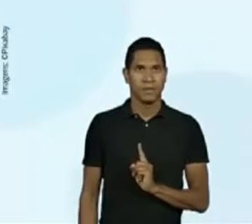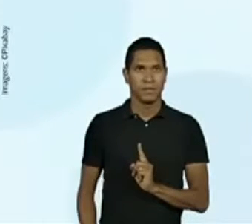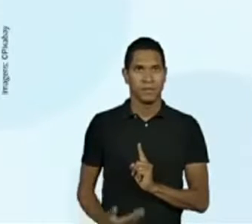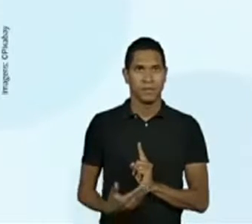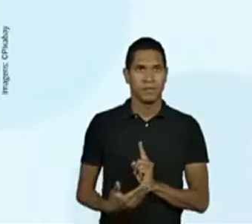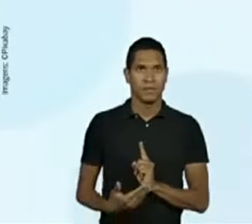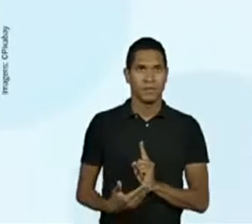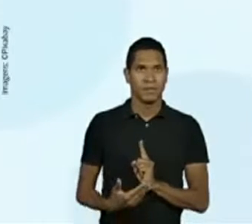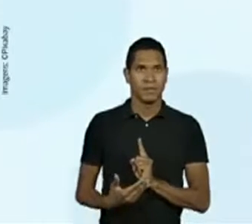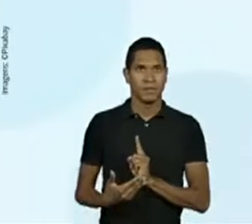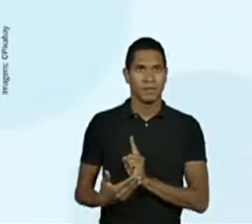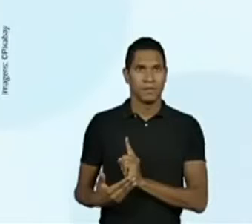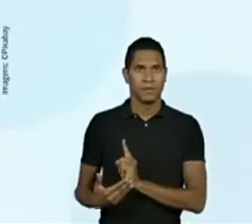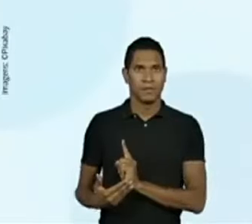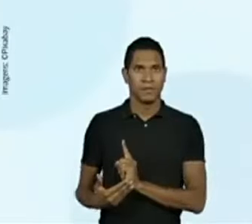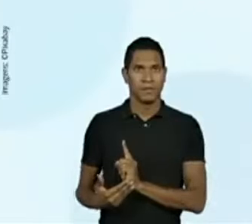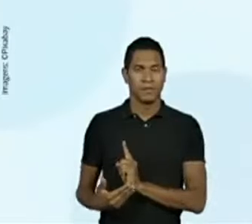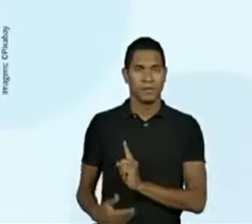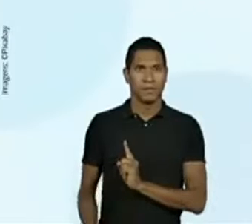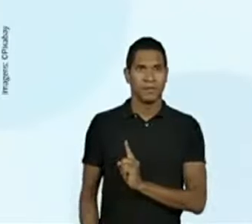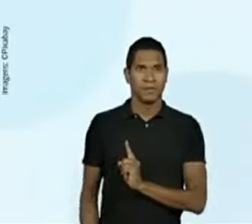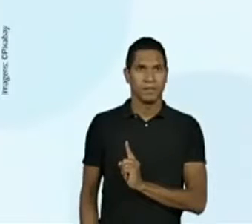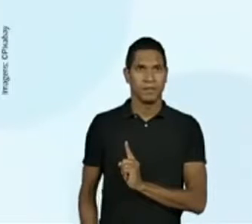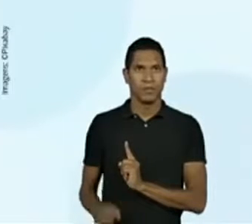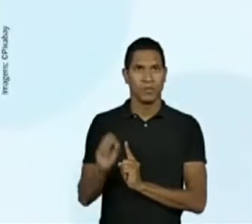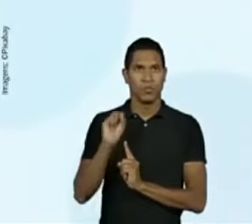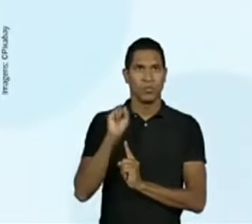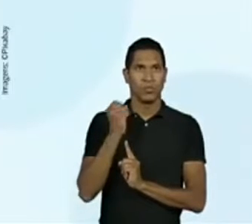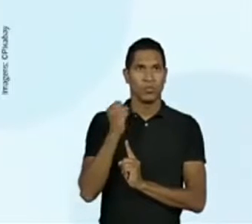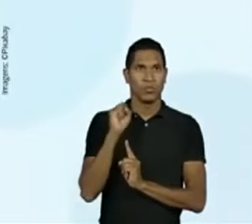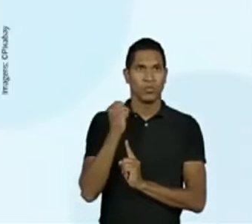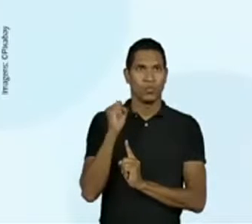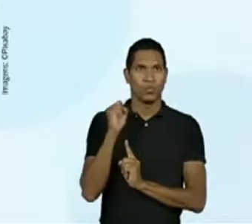Anterior ao 12, tenho 8.